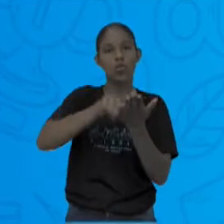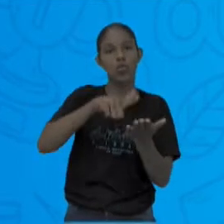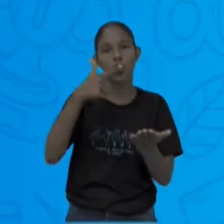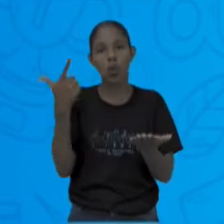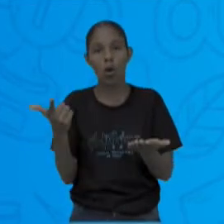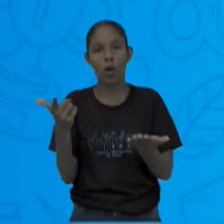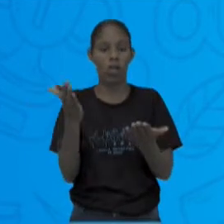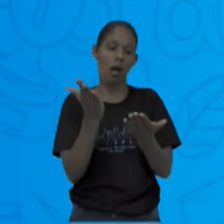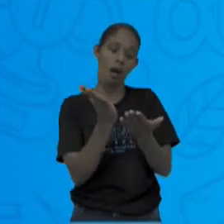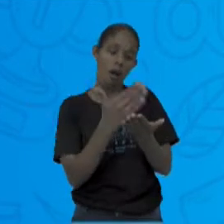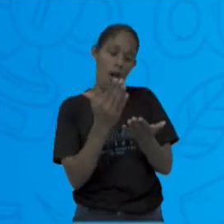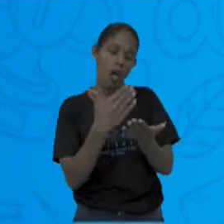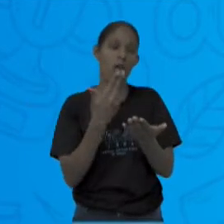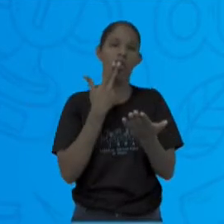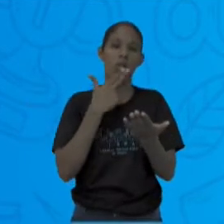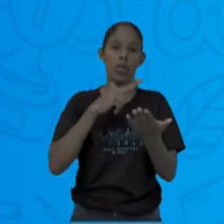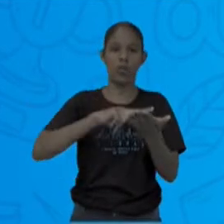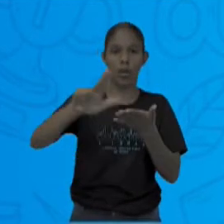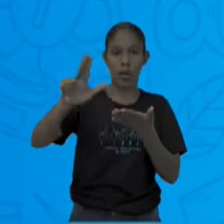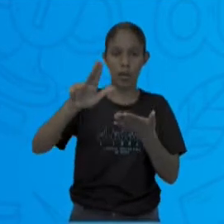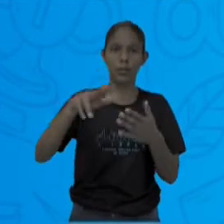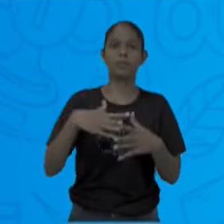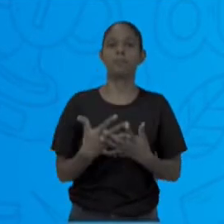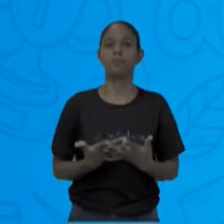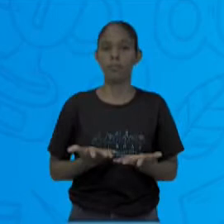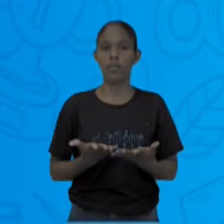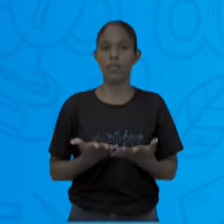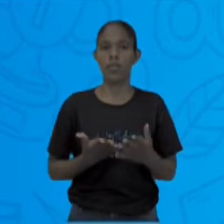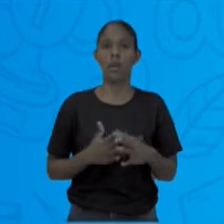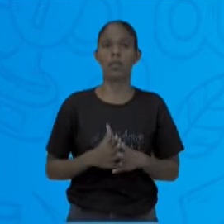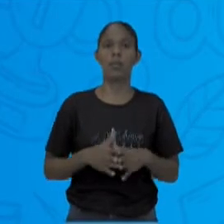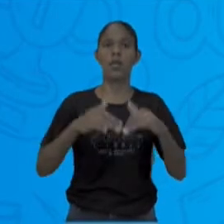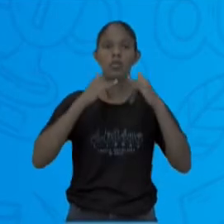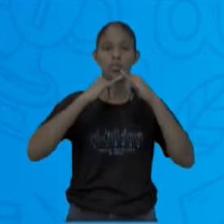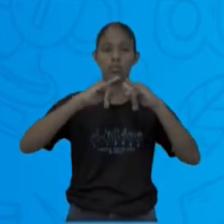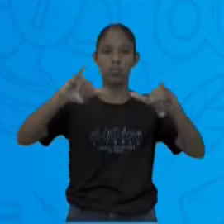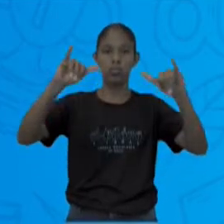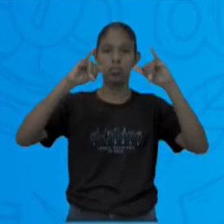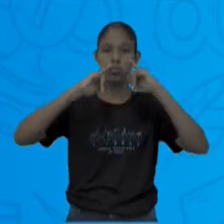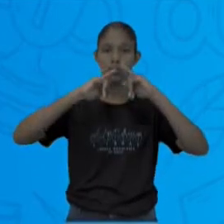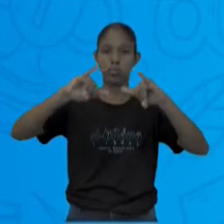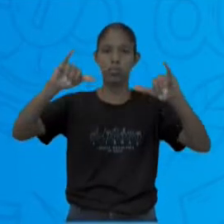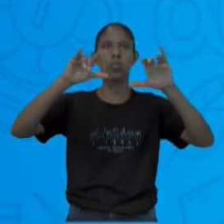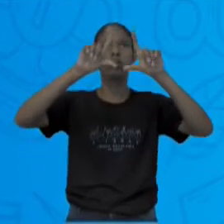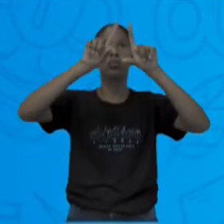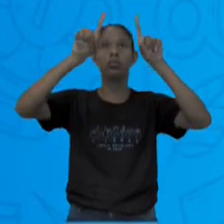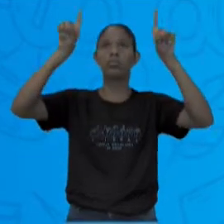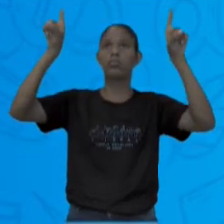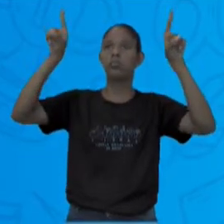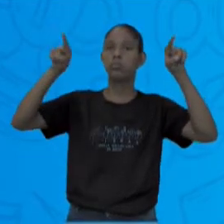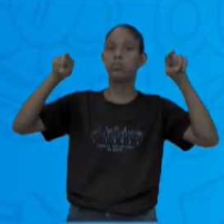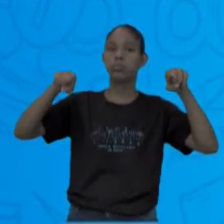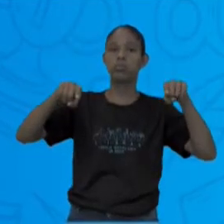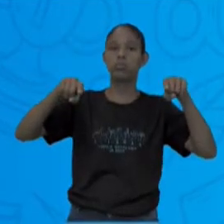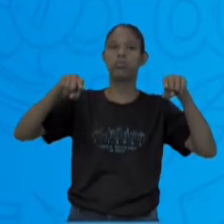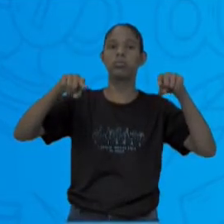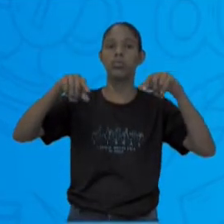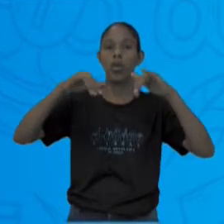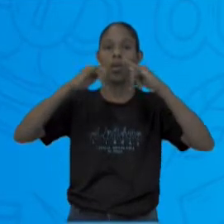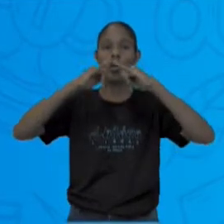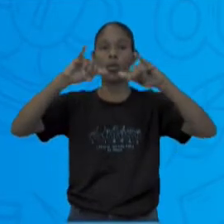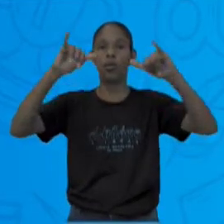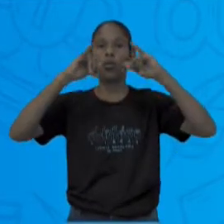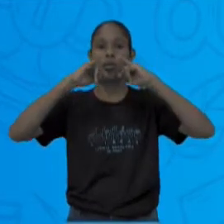cartas, etc. Propaganda ao ar livre. Outdoor, cartazes, painéis,